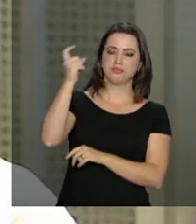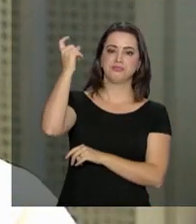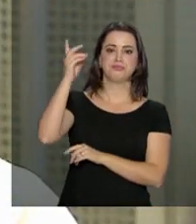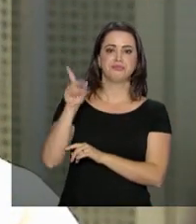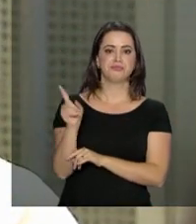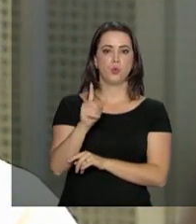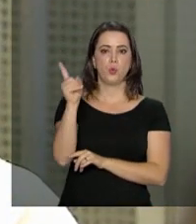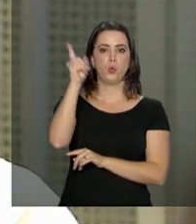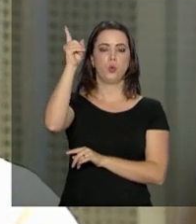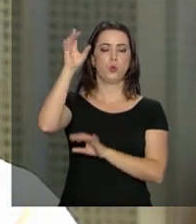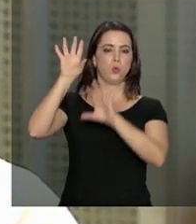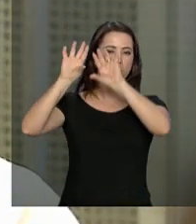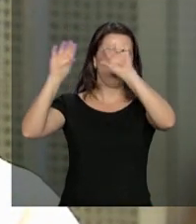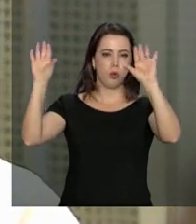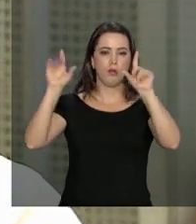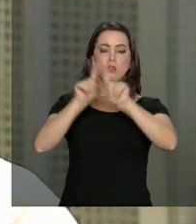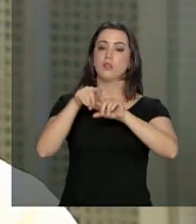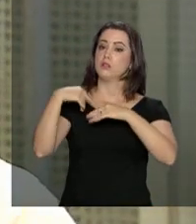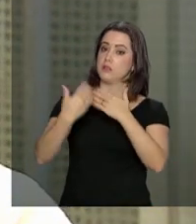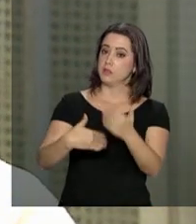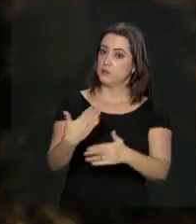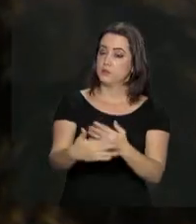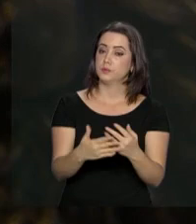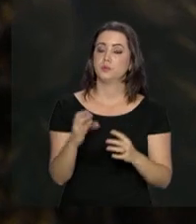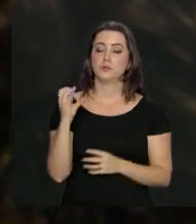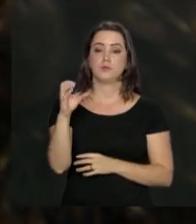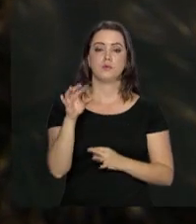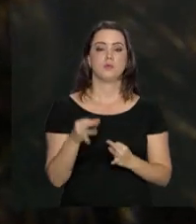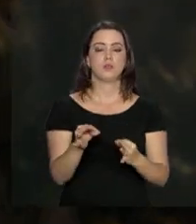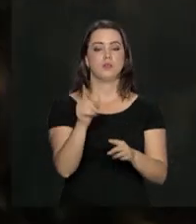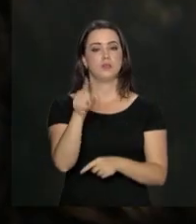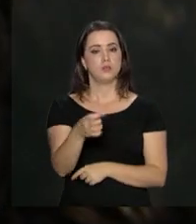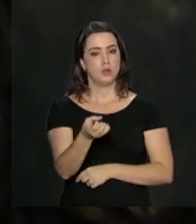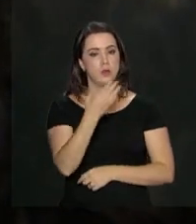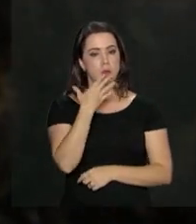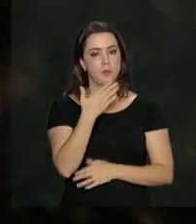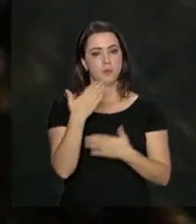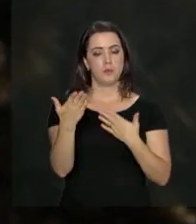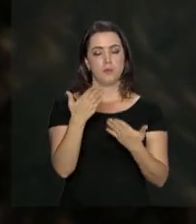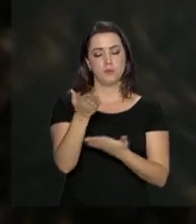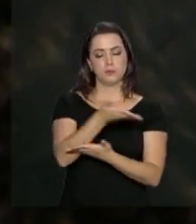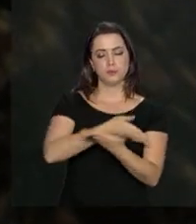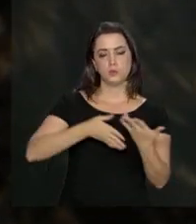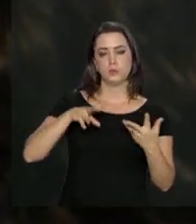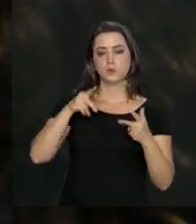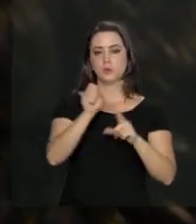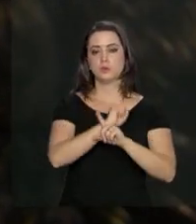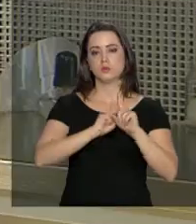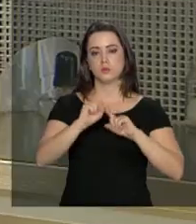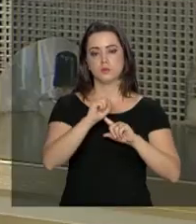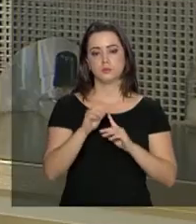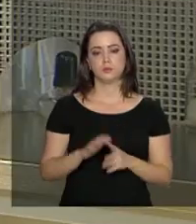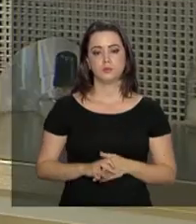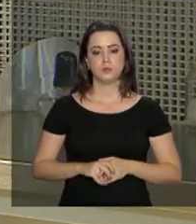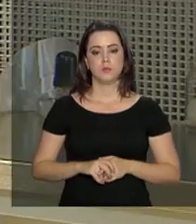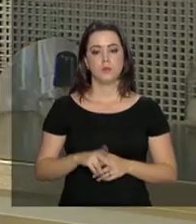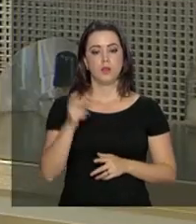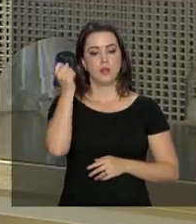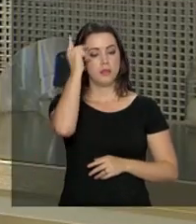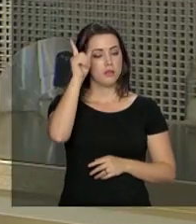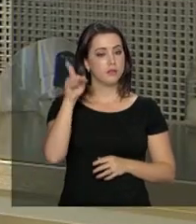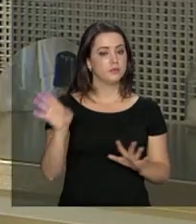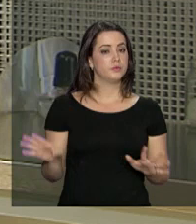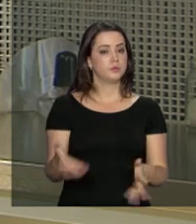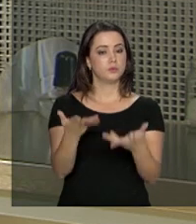investimento no desenvolvimento da ciência e tecnologia traz vantagens compartilhadas por toda a sociedade. A ideia é levar a